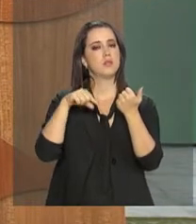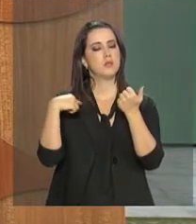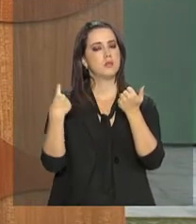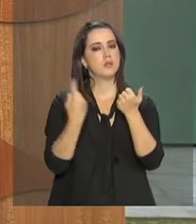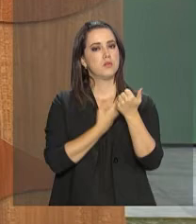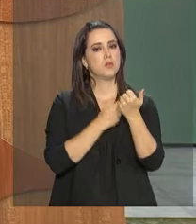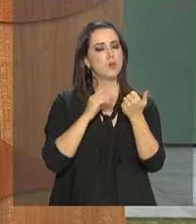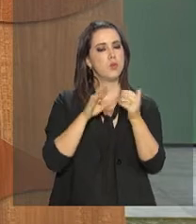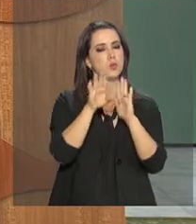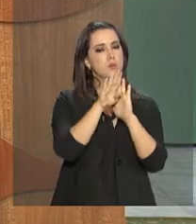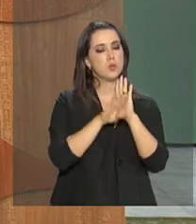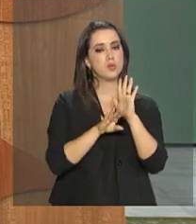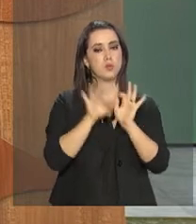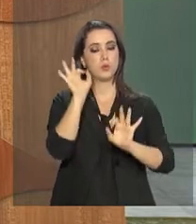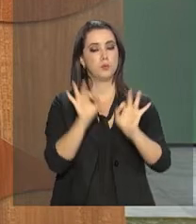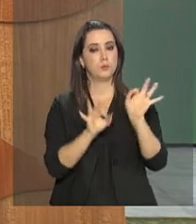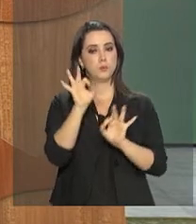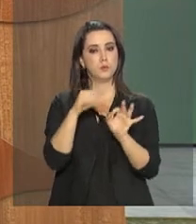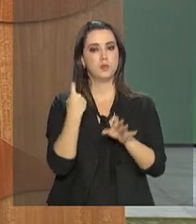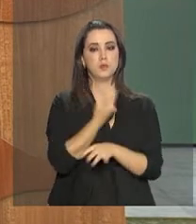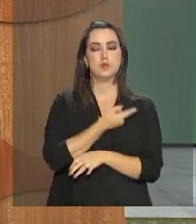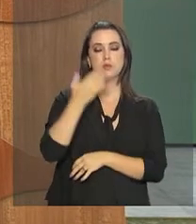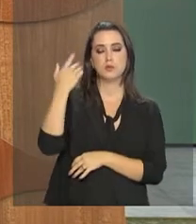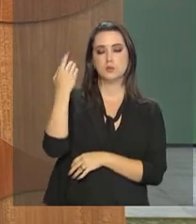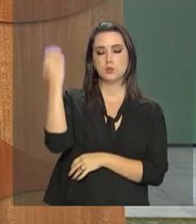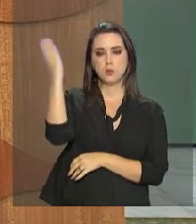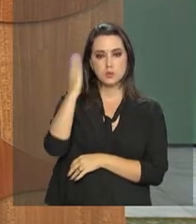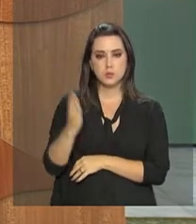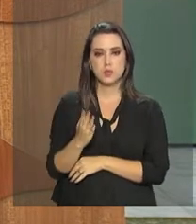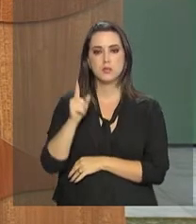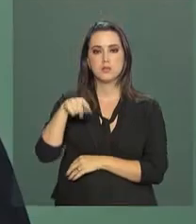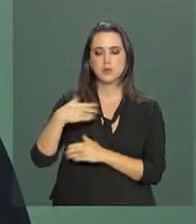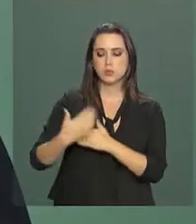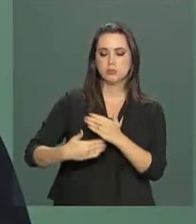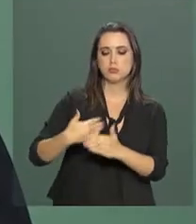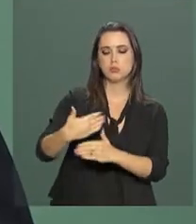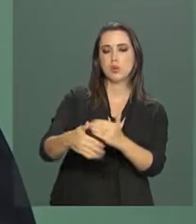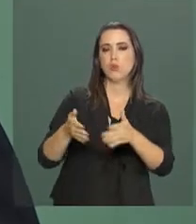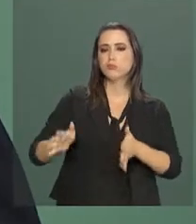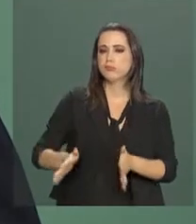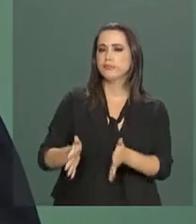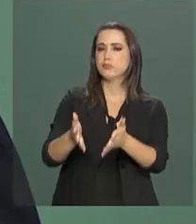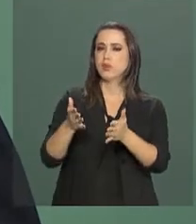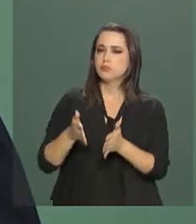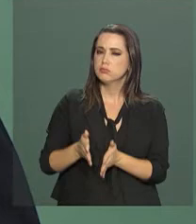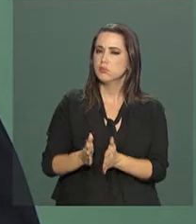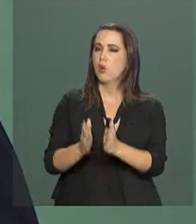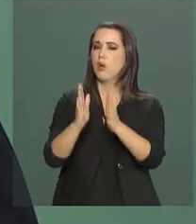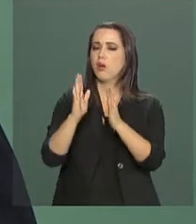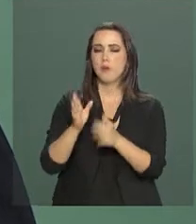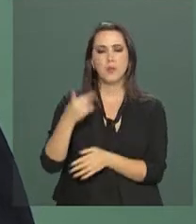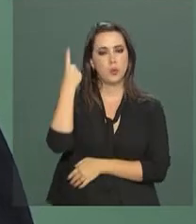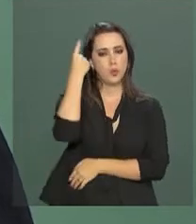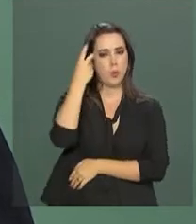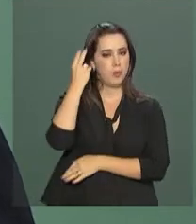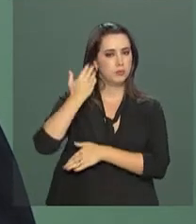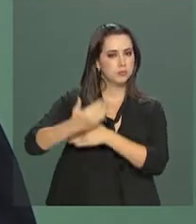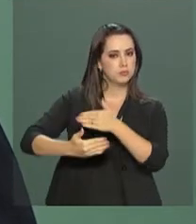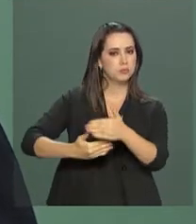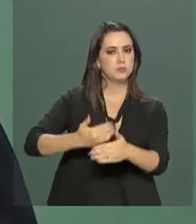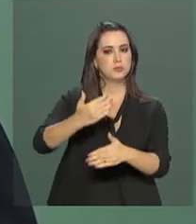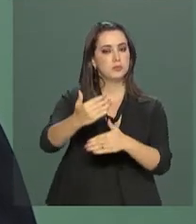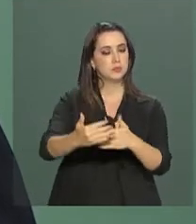os projetos de interesse do nosso Brasil continuem fluindo dentro da normalidade.